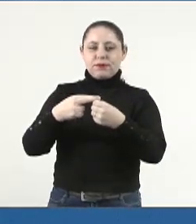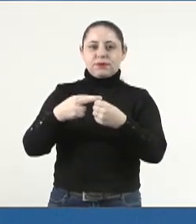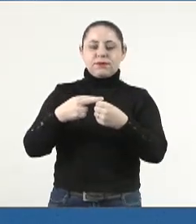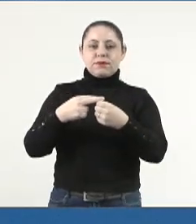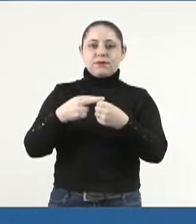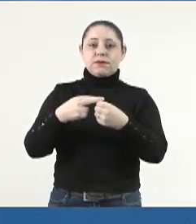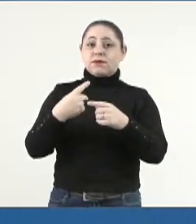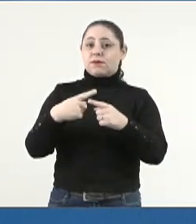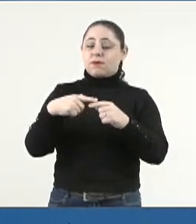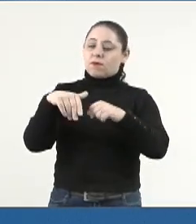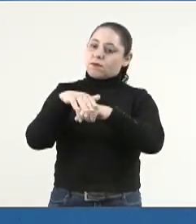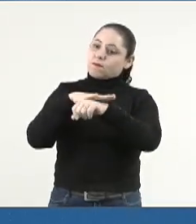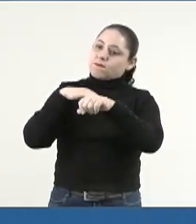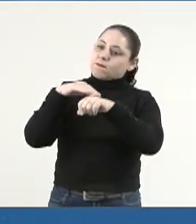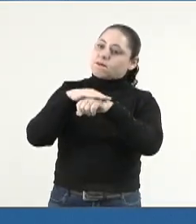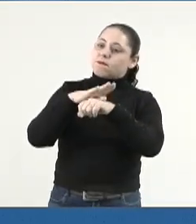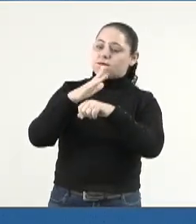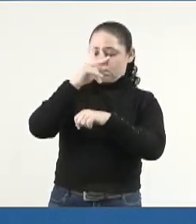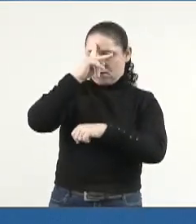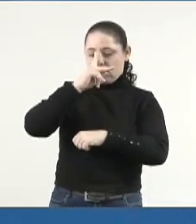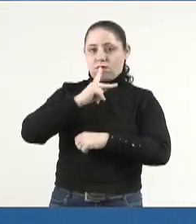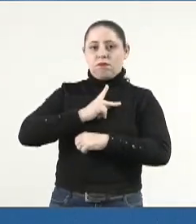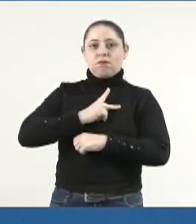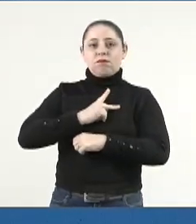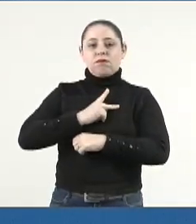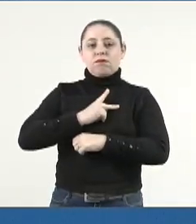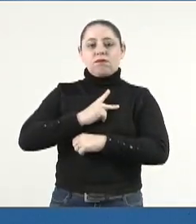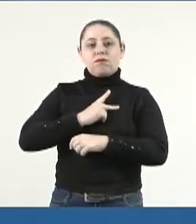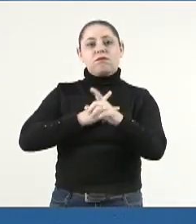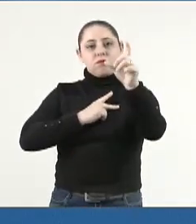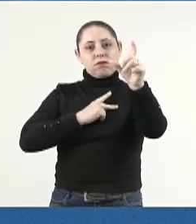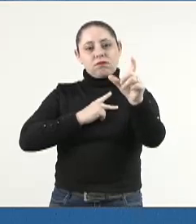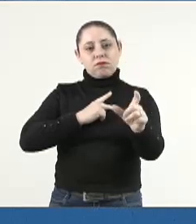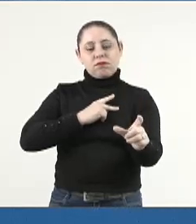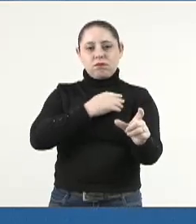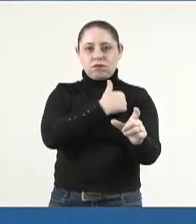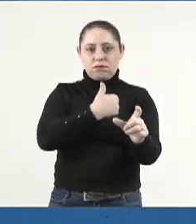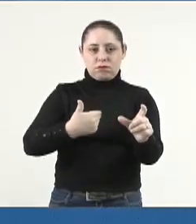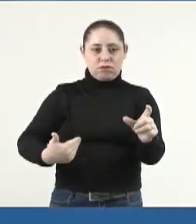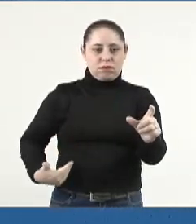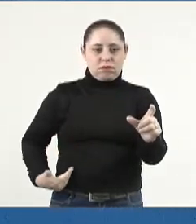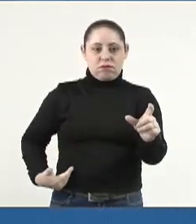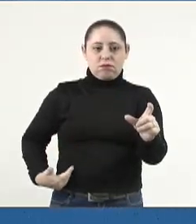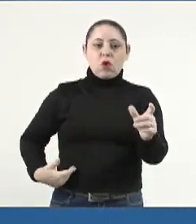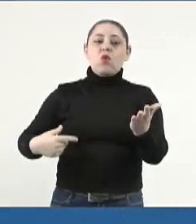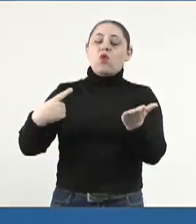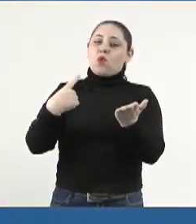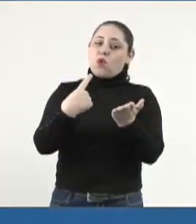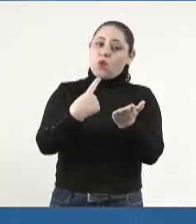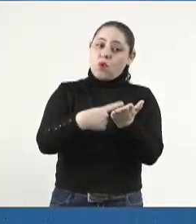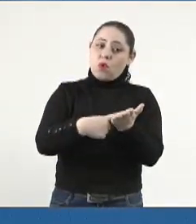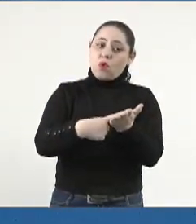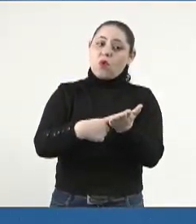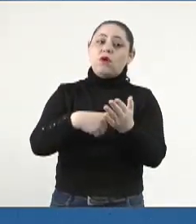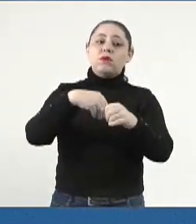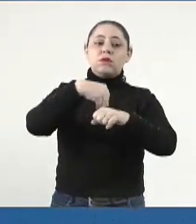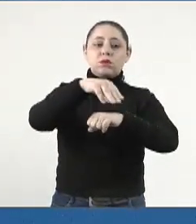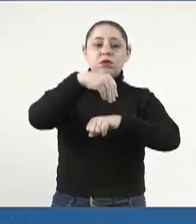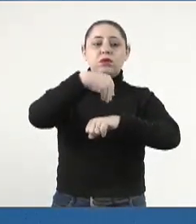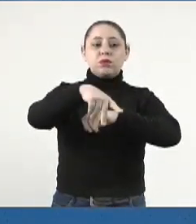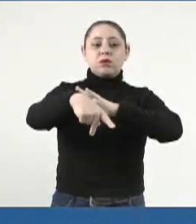fruto de uma conversação minha com o governador que se comprometeu de encaminhar